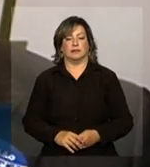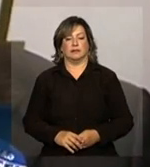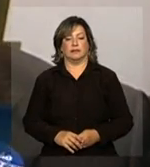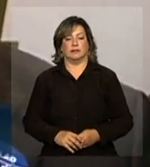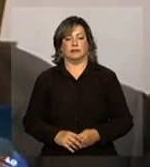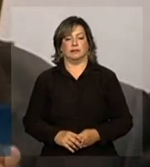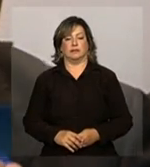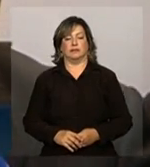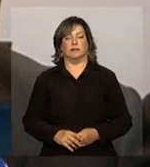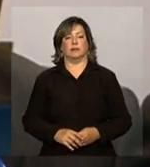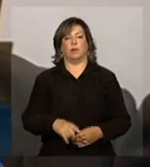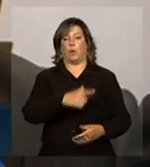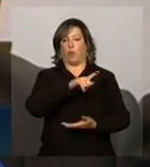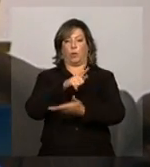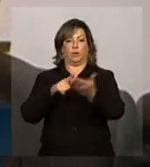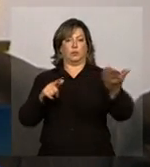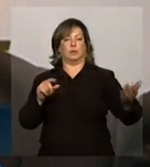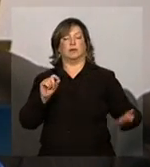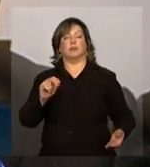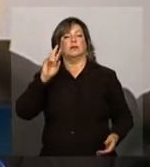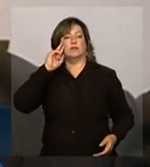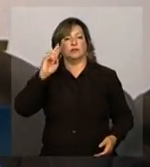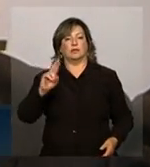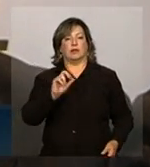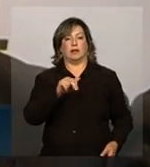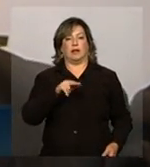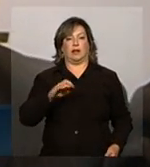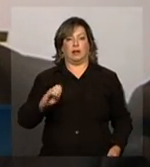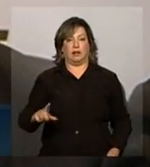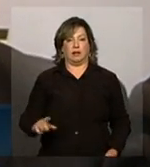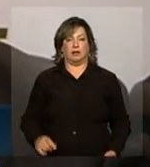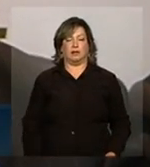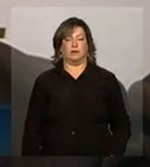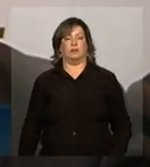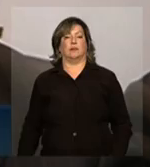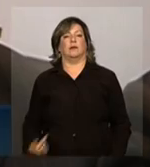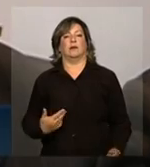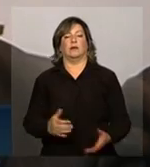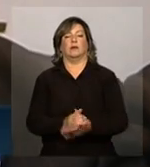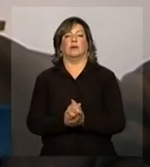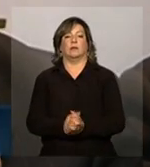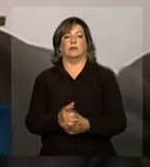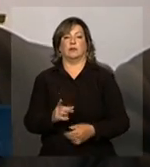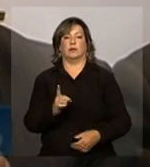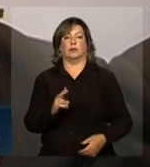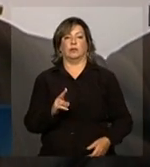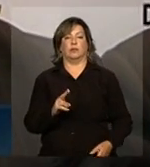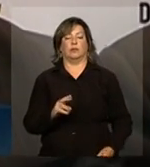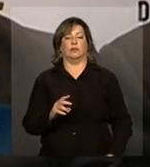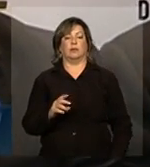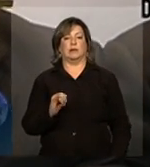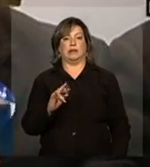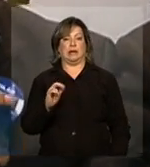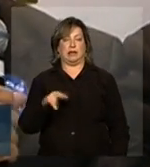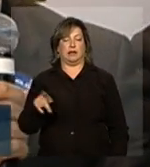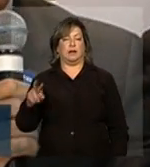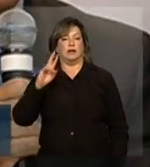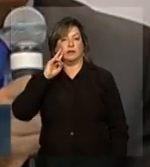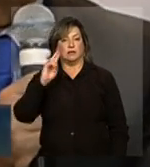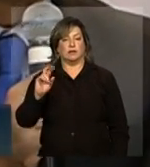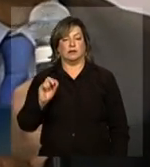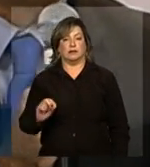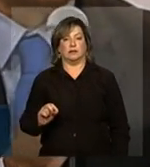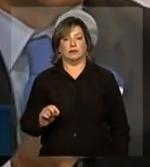os demais diretores da ANEL. Cumprimento o doutor Miranda, diretor da EPD, a